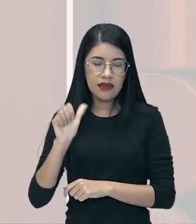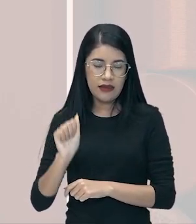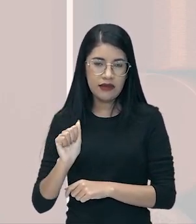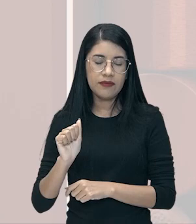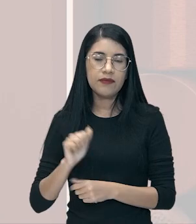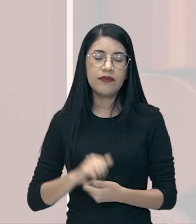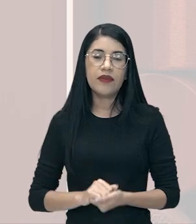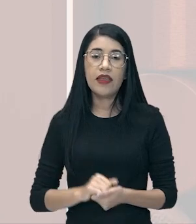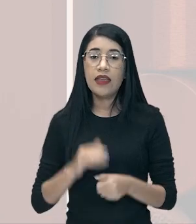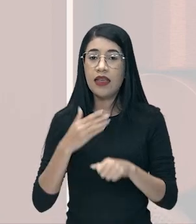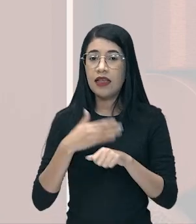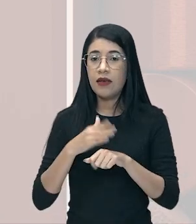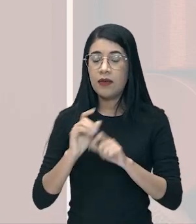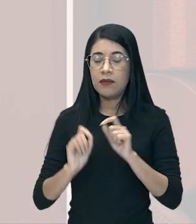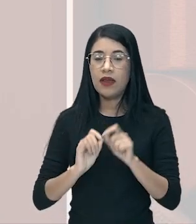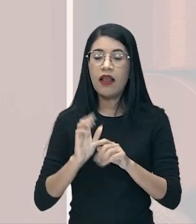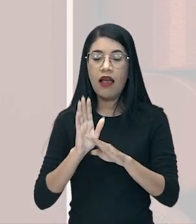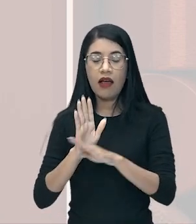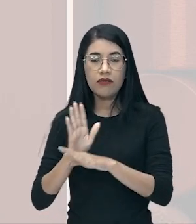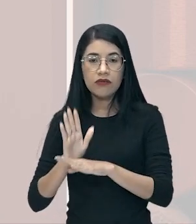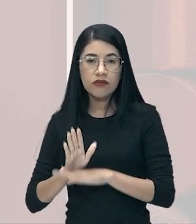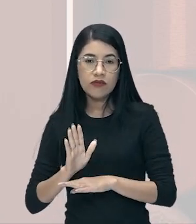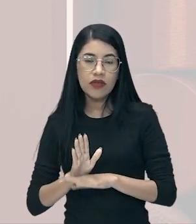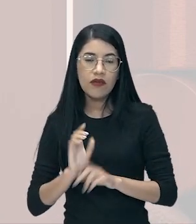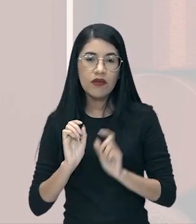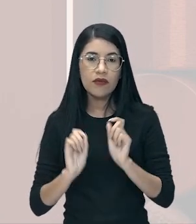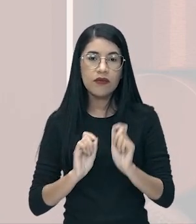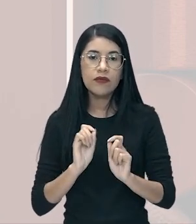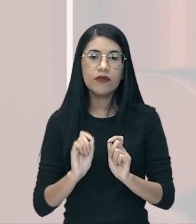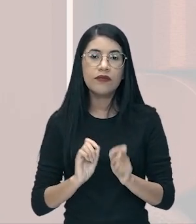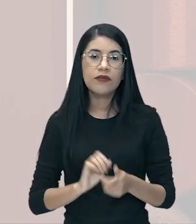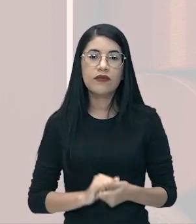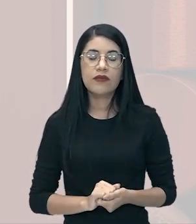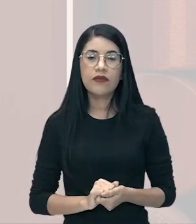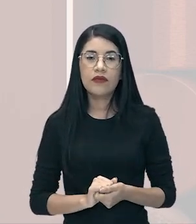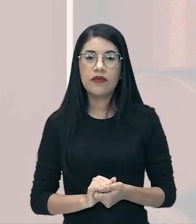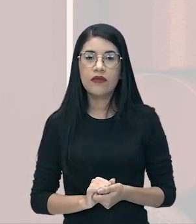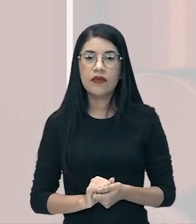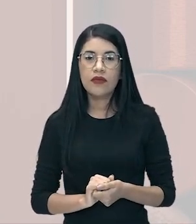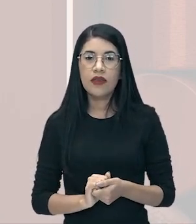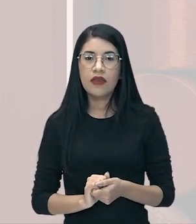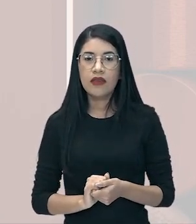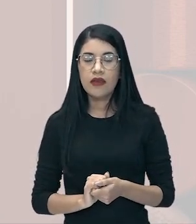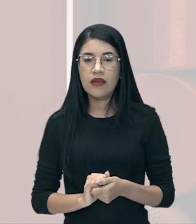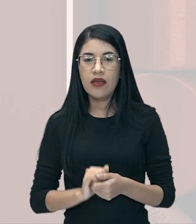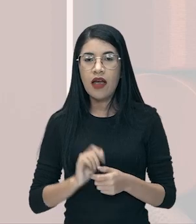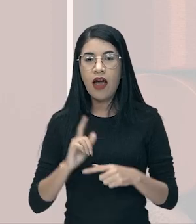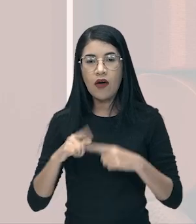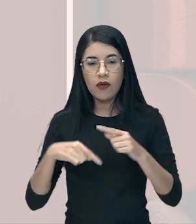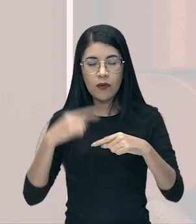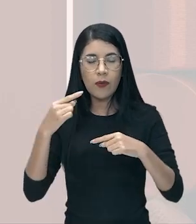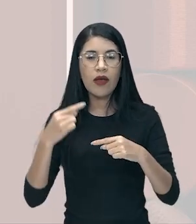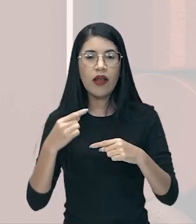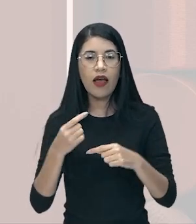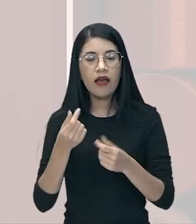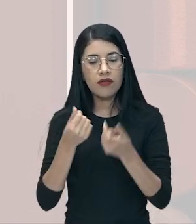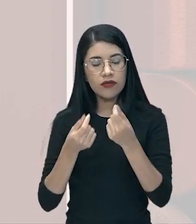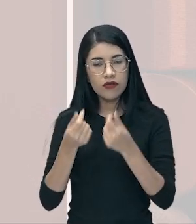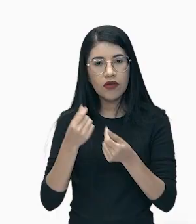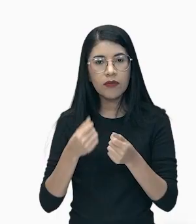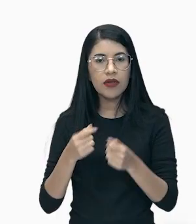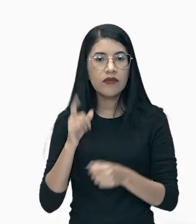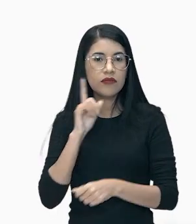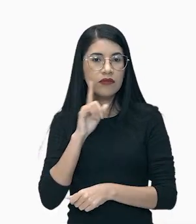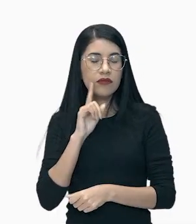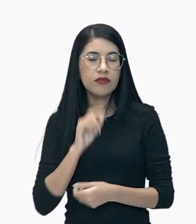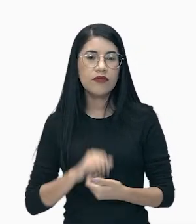elas iriam de certa forma ajudar na recuperação econômica dos Estados Unidos. Trouxe pra vocês aqui